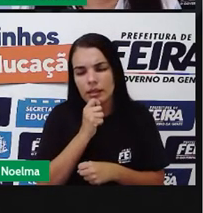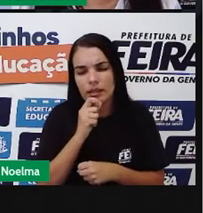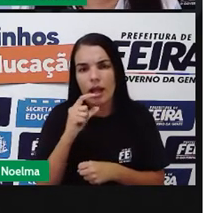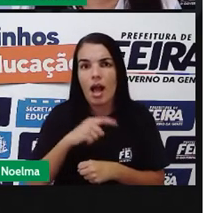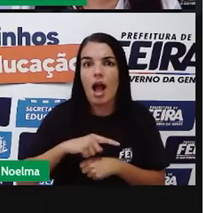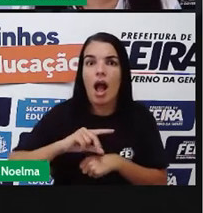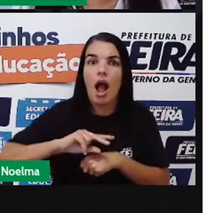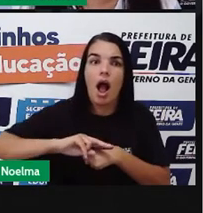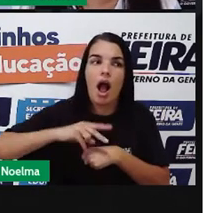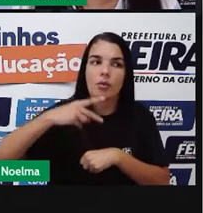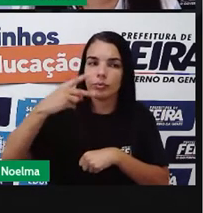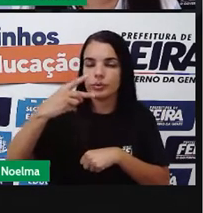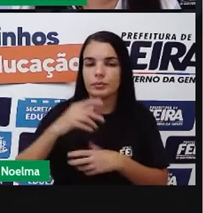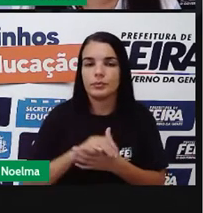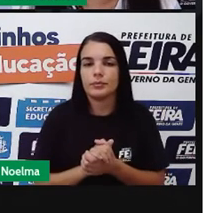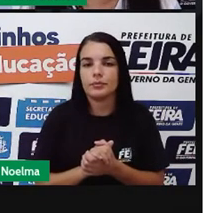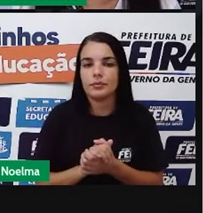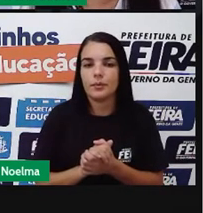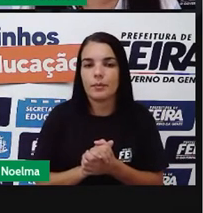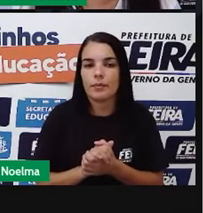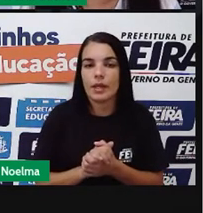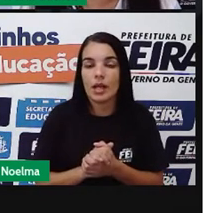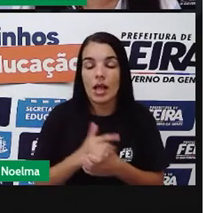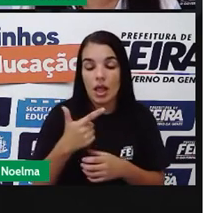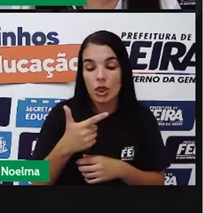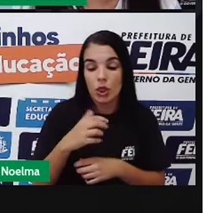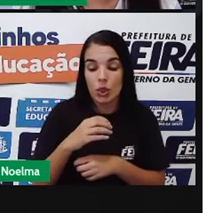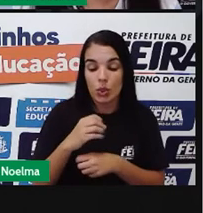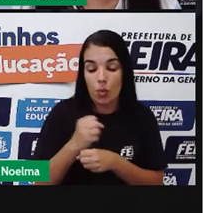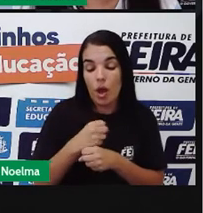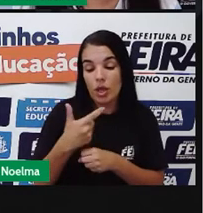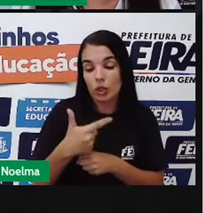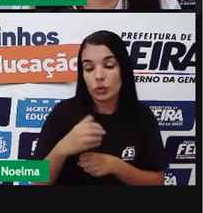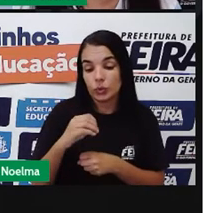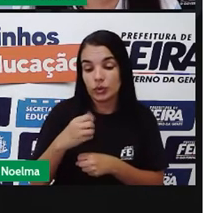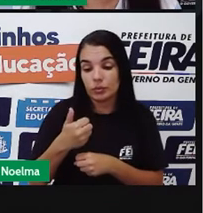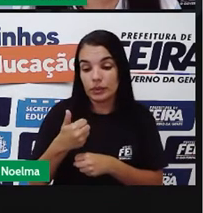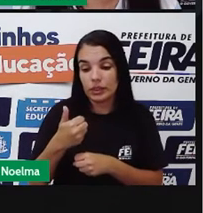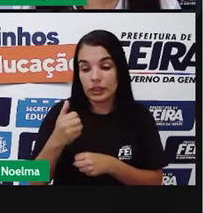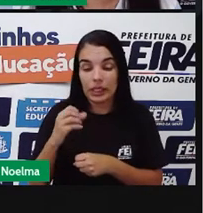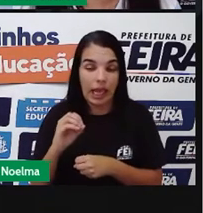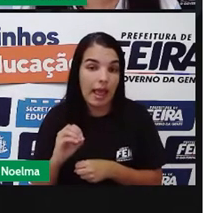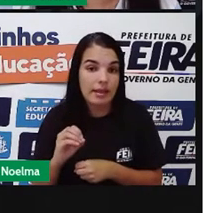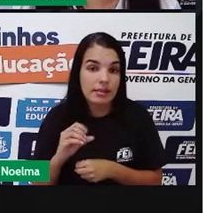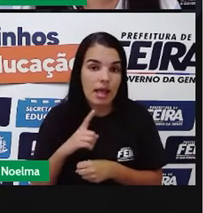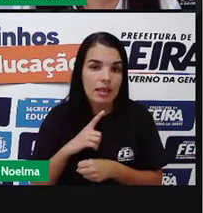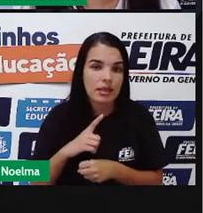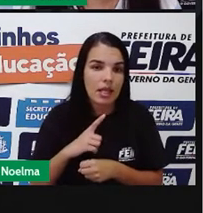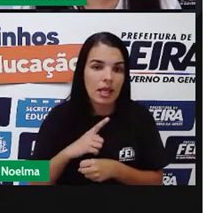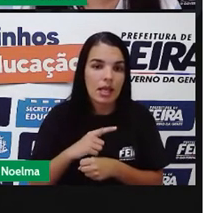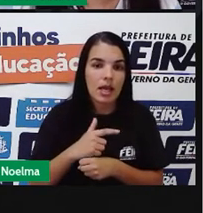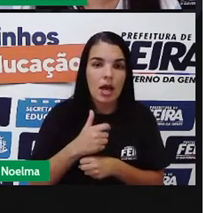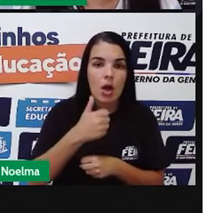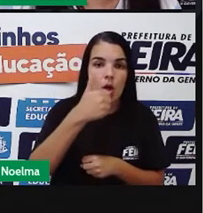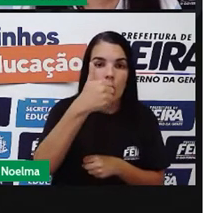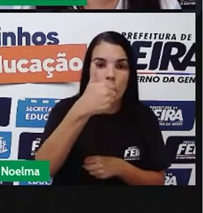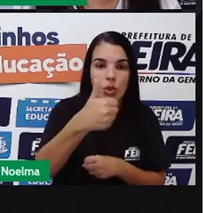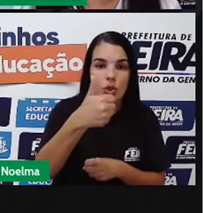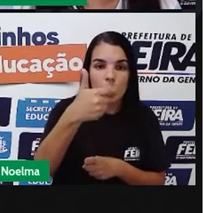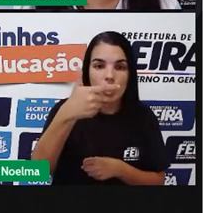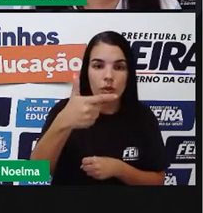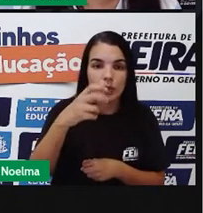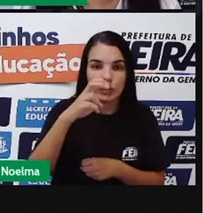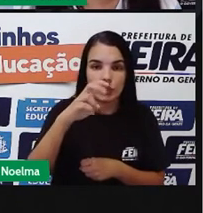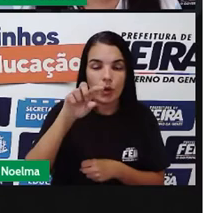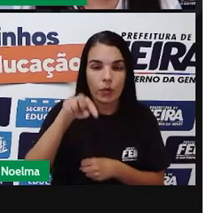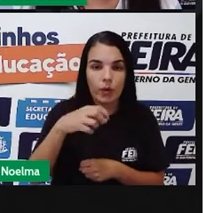2010, 125,8 milhões de brasileiros estavam aí sem a rede